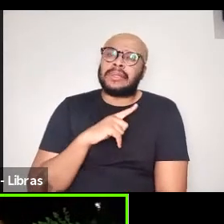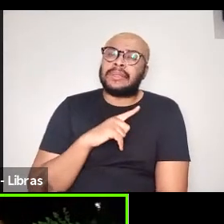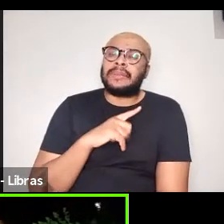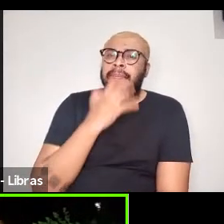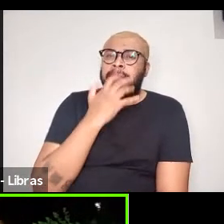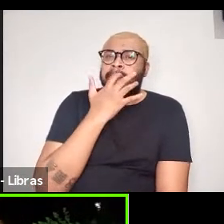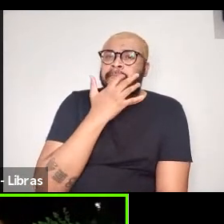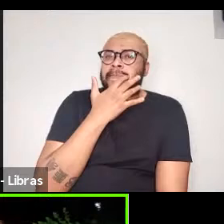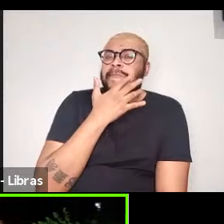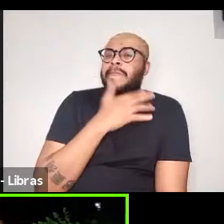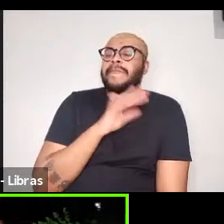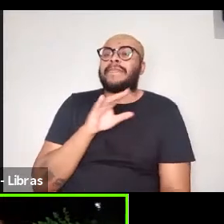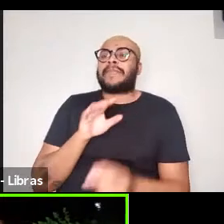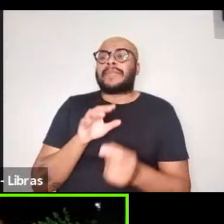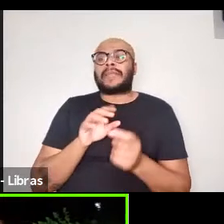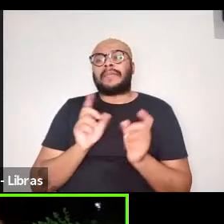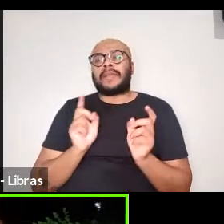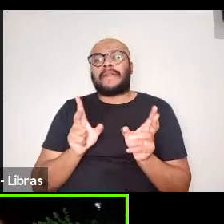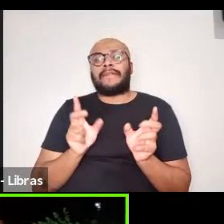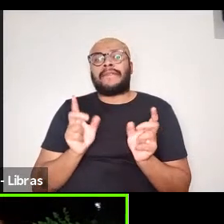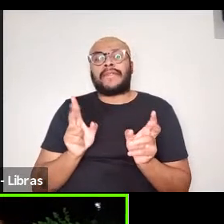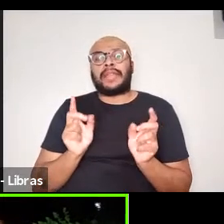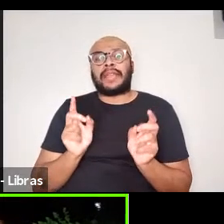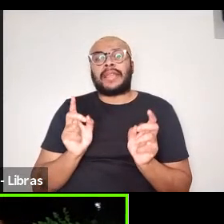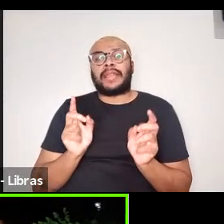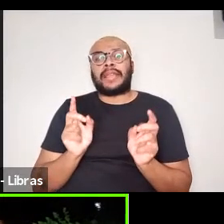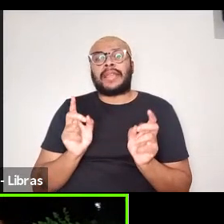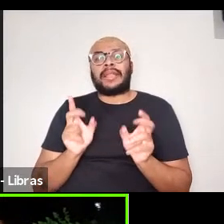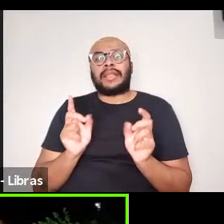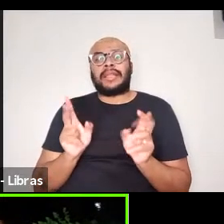comércio da atividade intelectual.